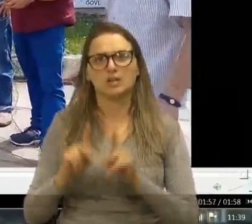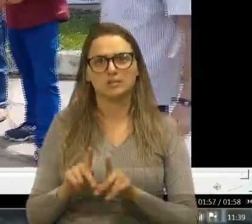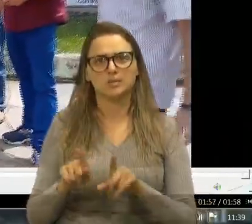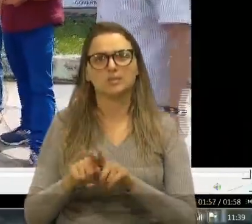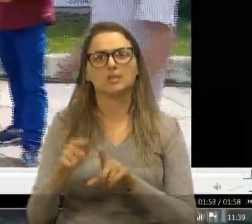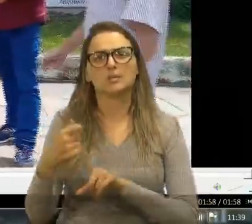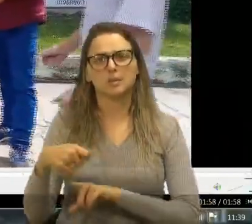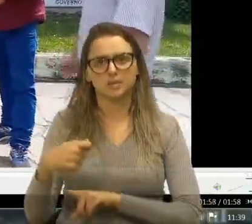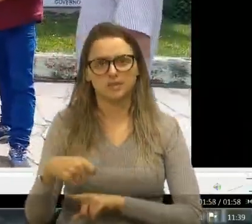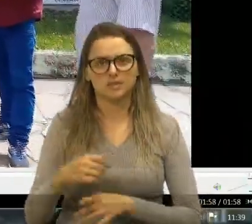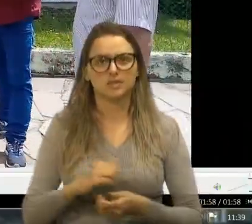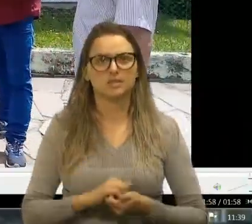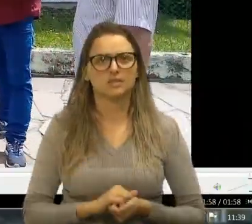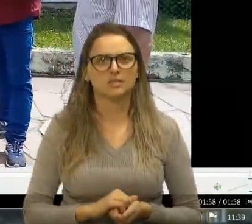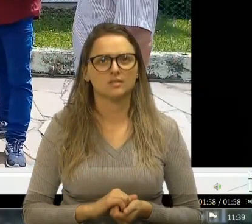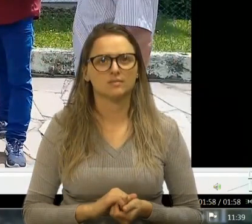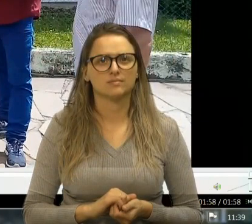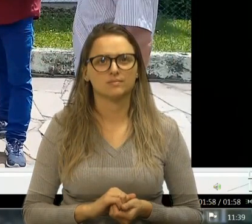disso.